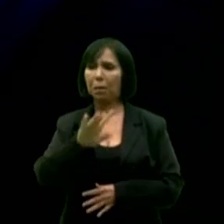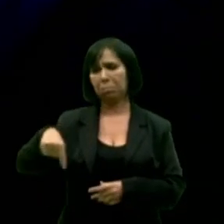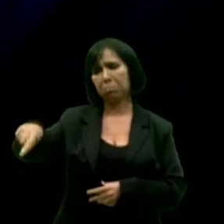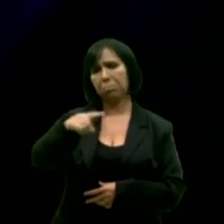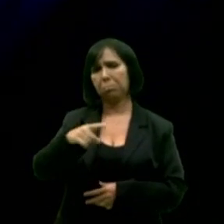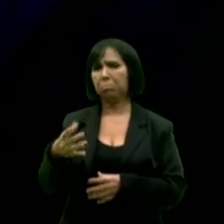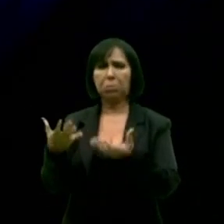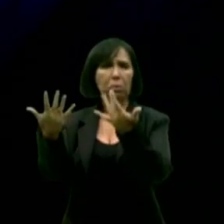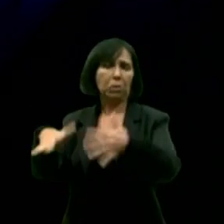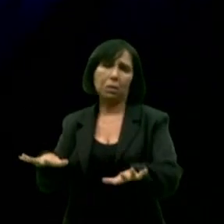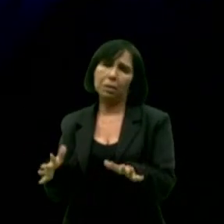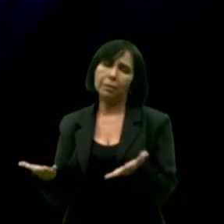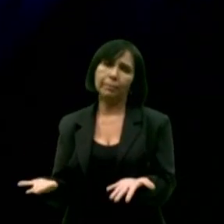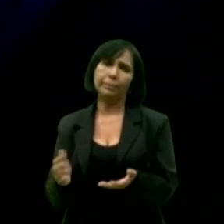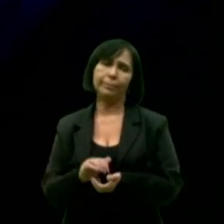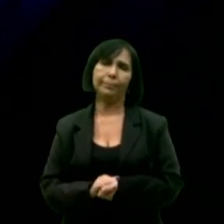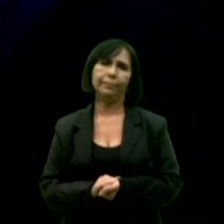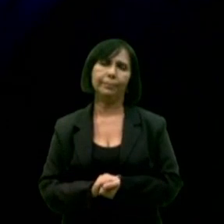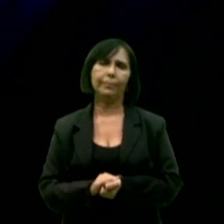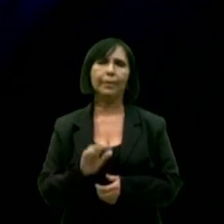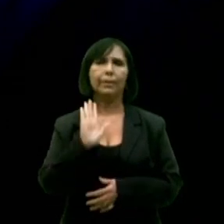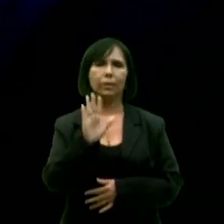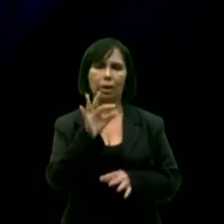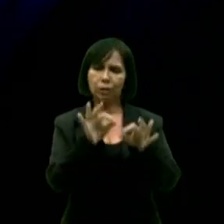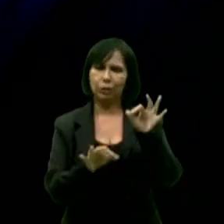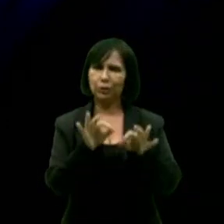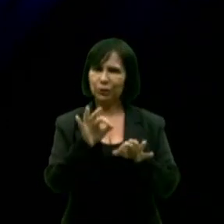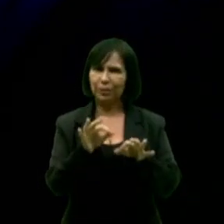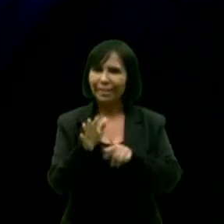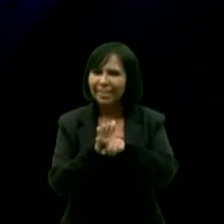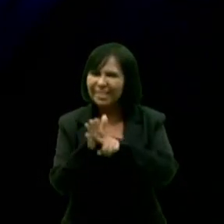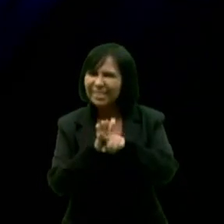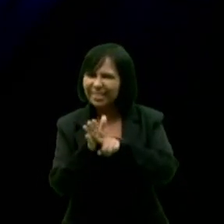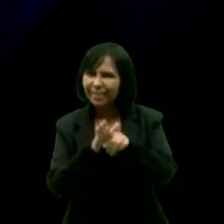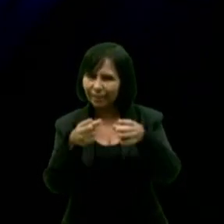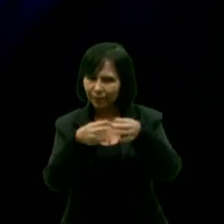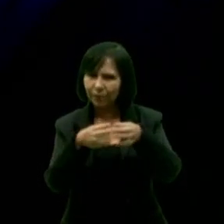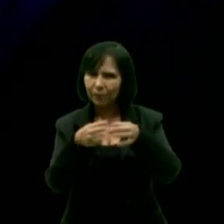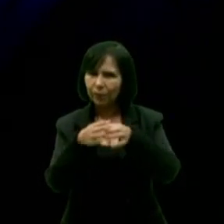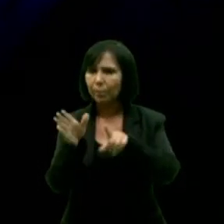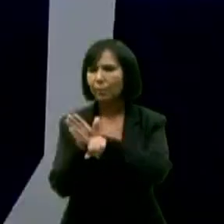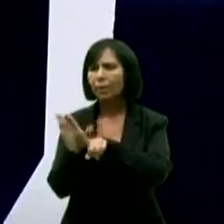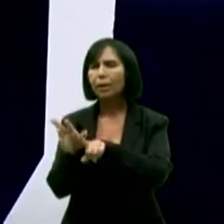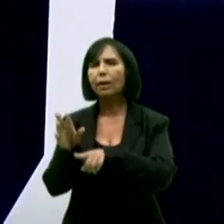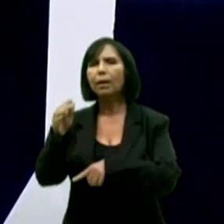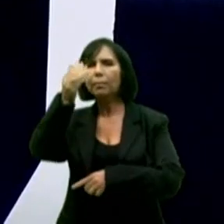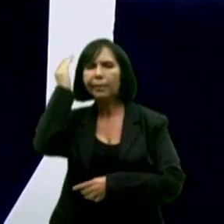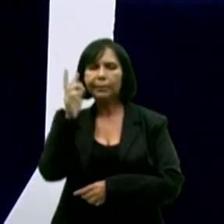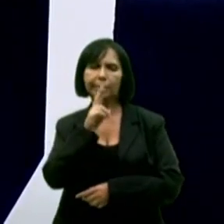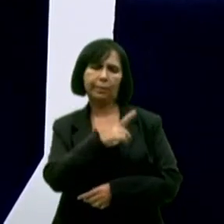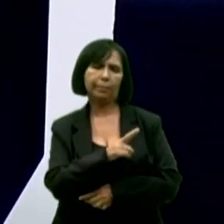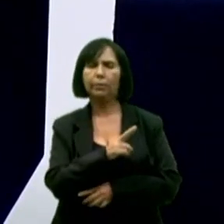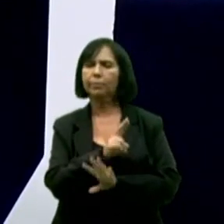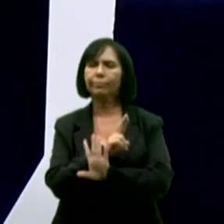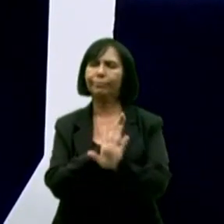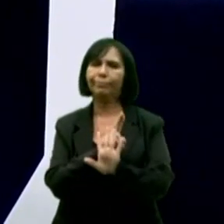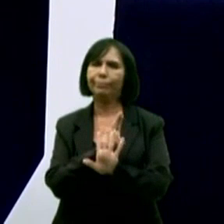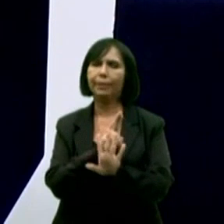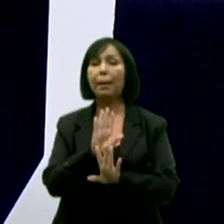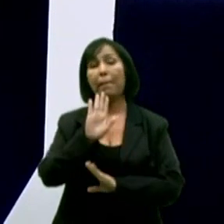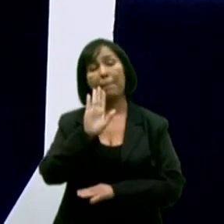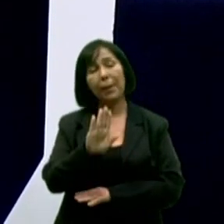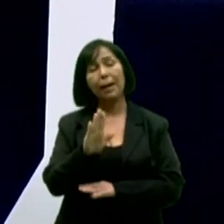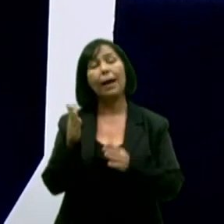Bem, a equipe jurídica avaliou que o segundo pedido de direito de resposta de Pedro Cunha Lima foi negado. Mas agora, candidato,